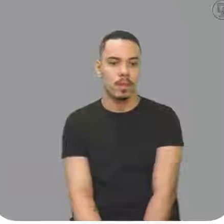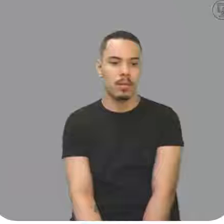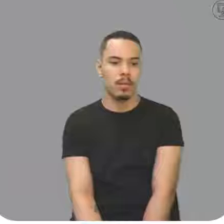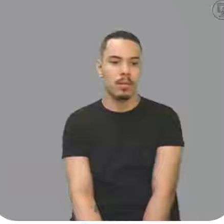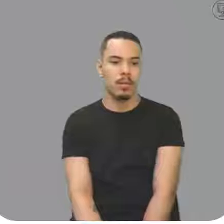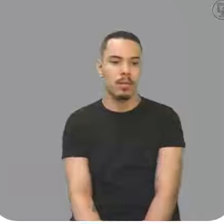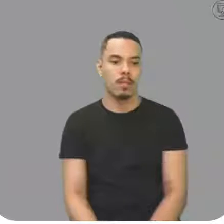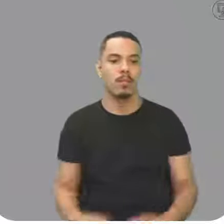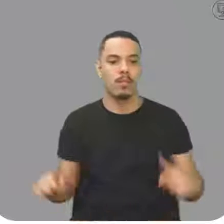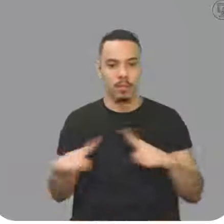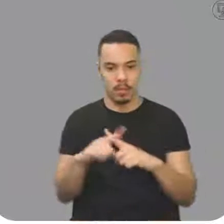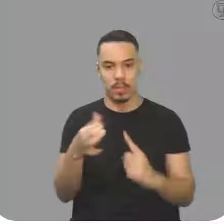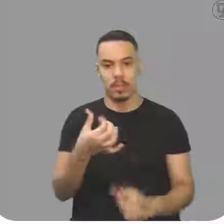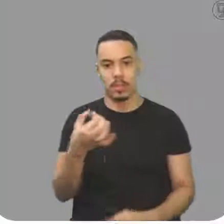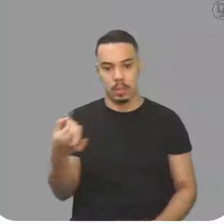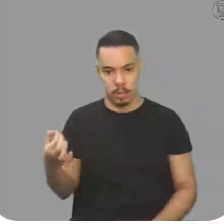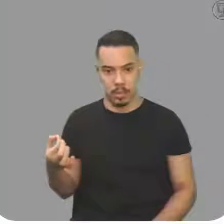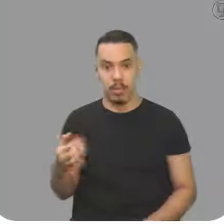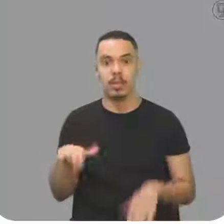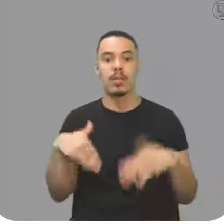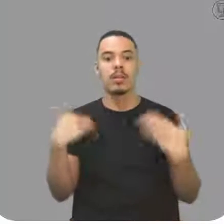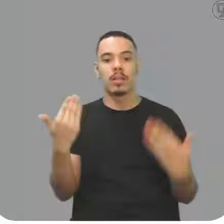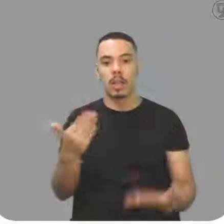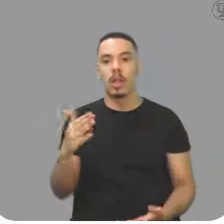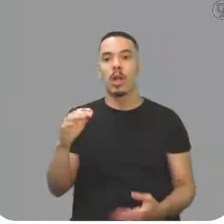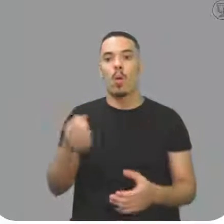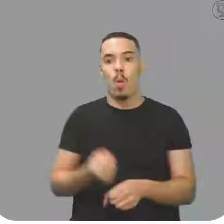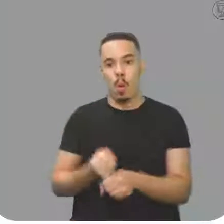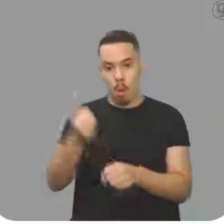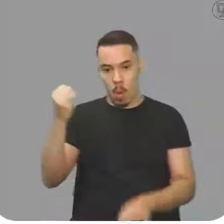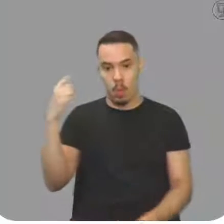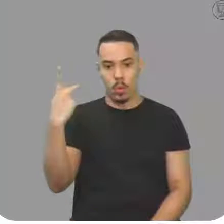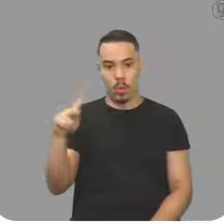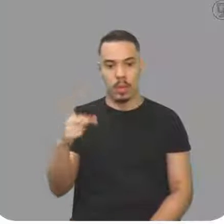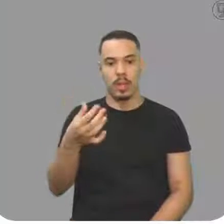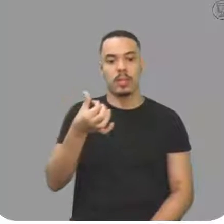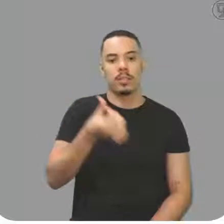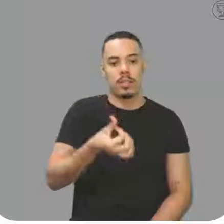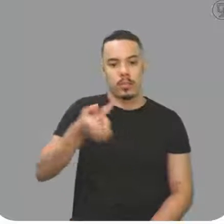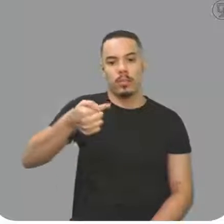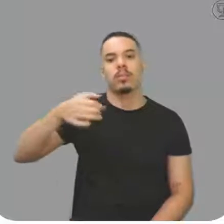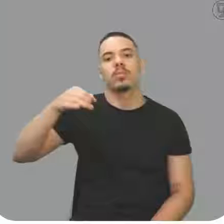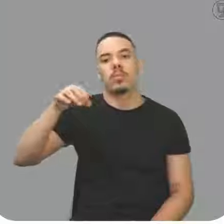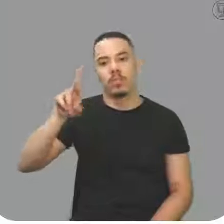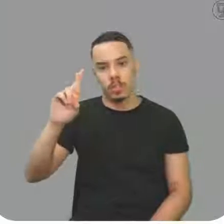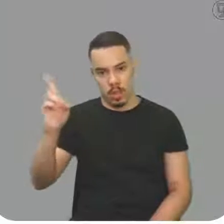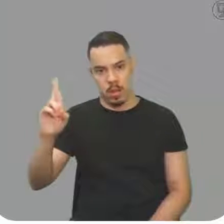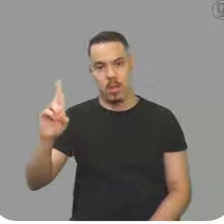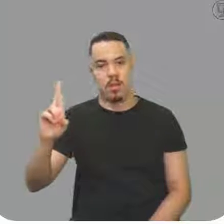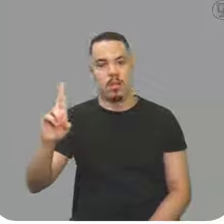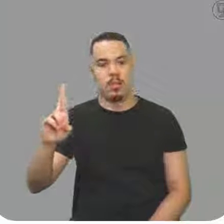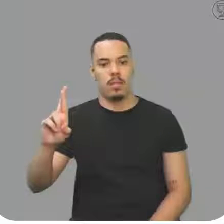Vezes 7, vezes 600. Então, 6.720 reais. Tá aí, ó.